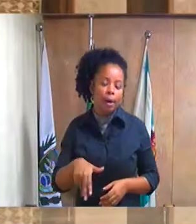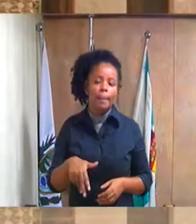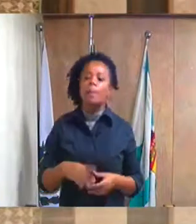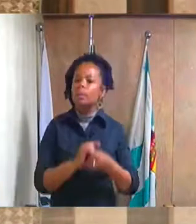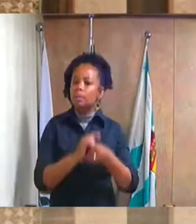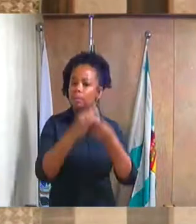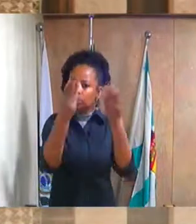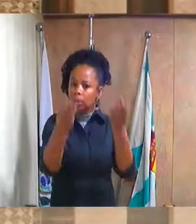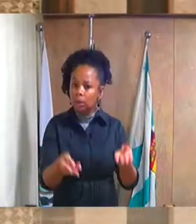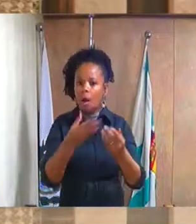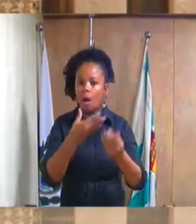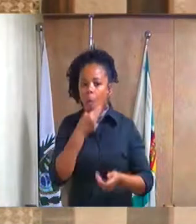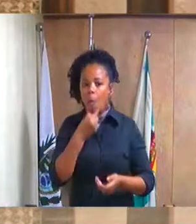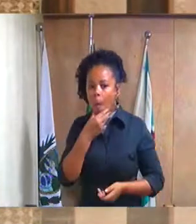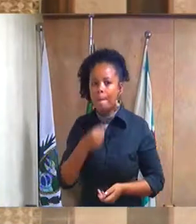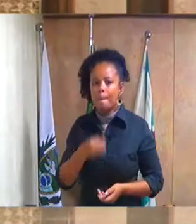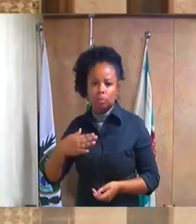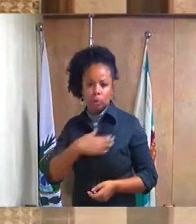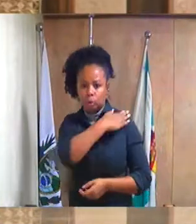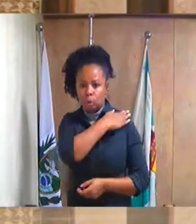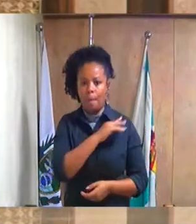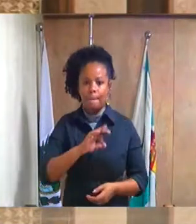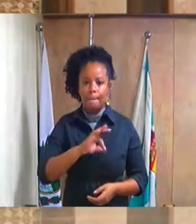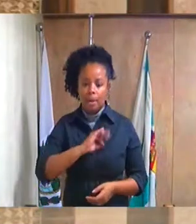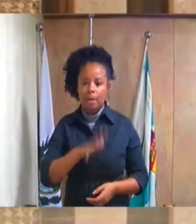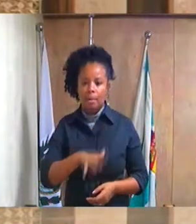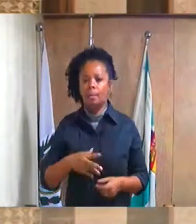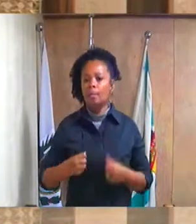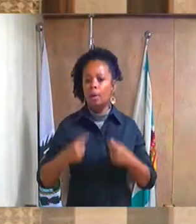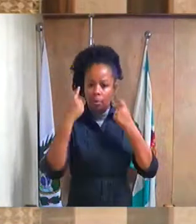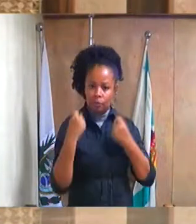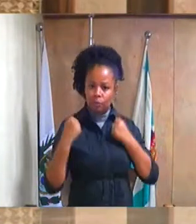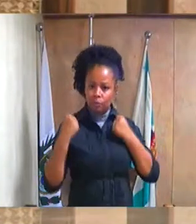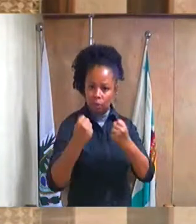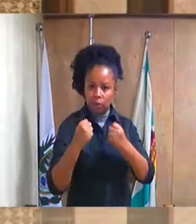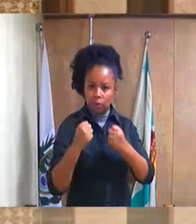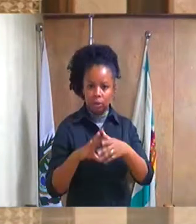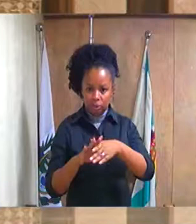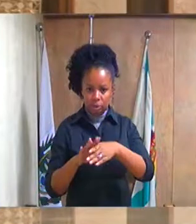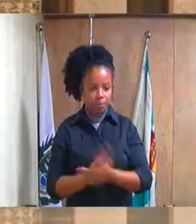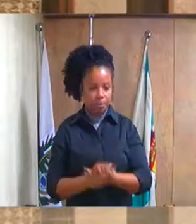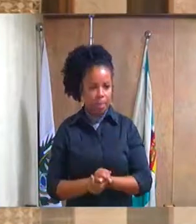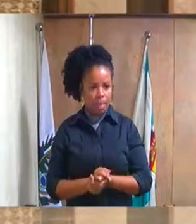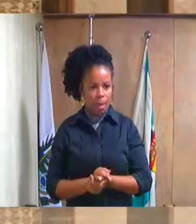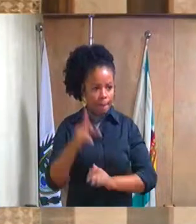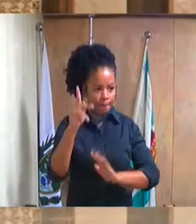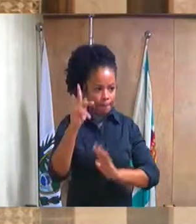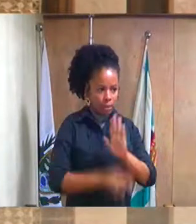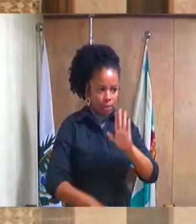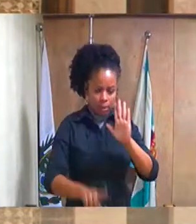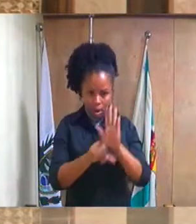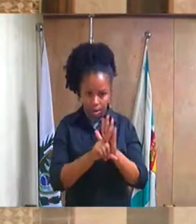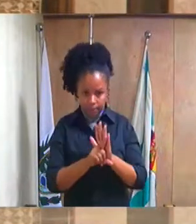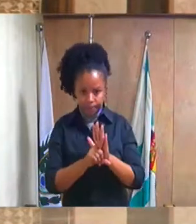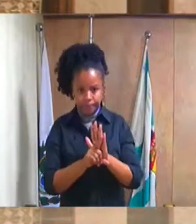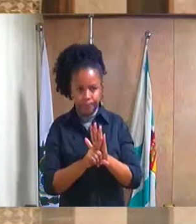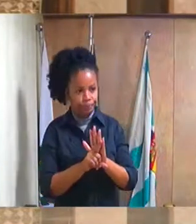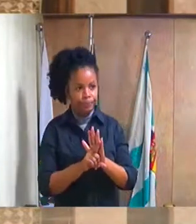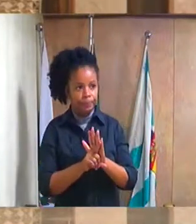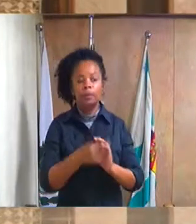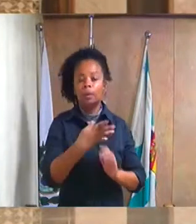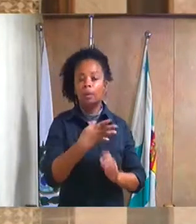PM, Rubens Castro Peixoto Jr., a medalha a bravura Duque Caxiense. Projeto de decreto legislativo número